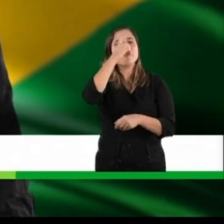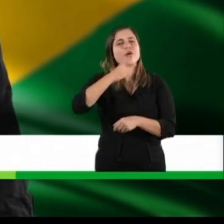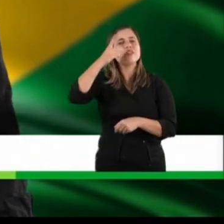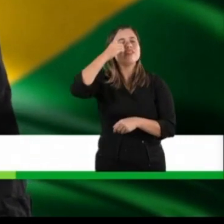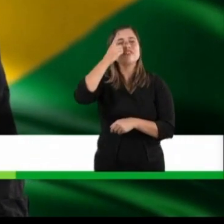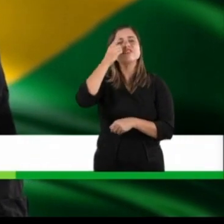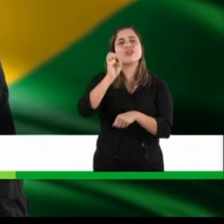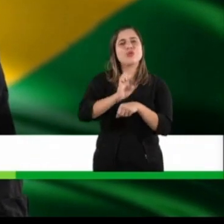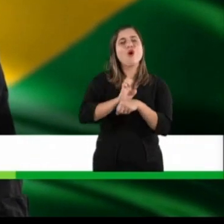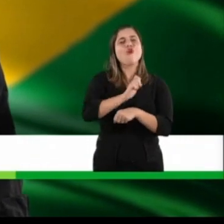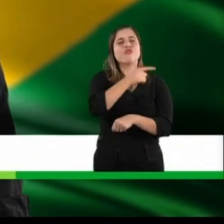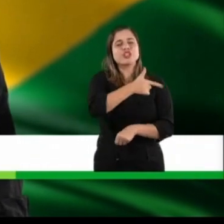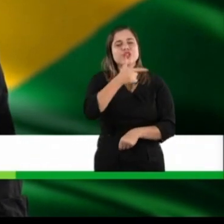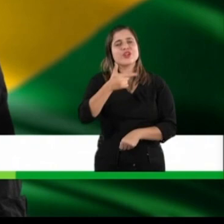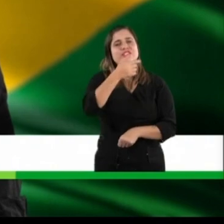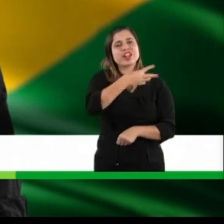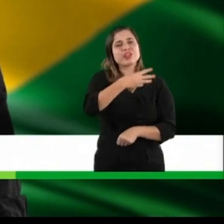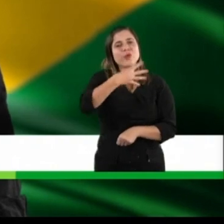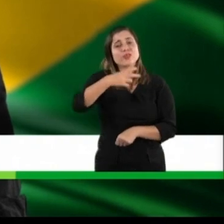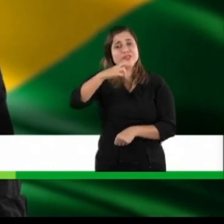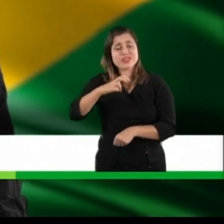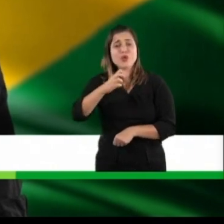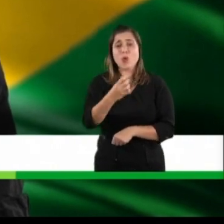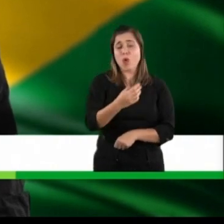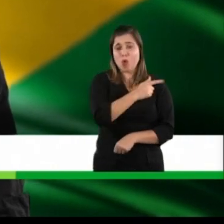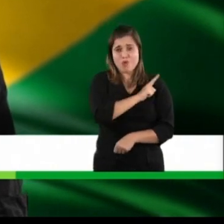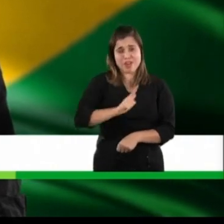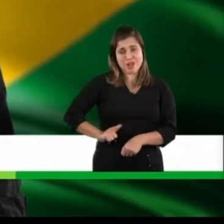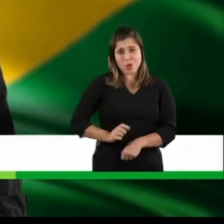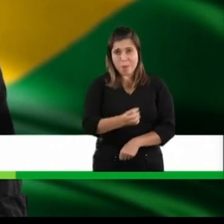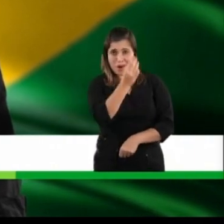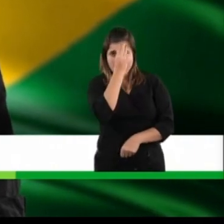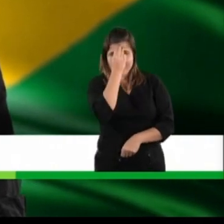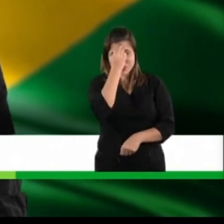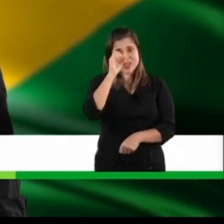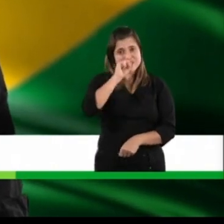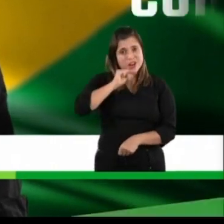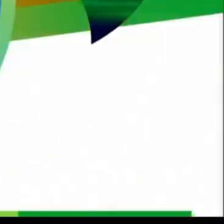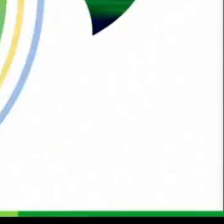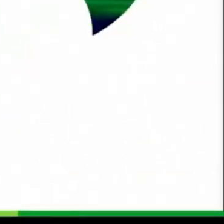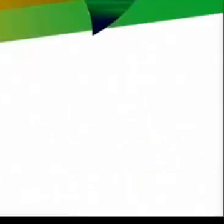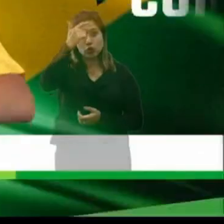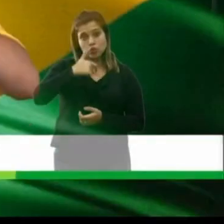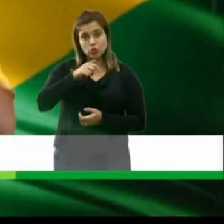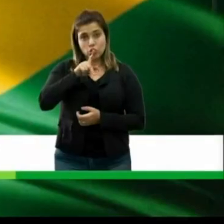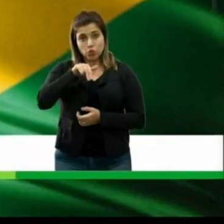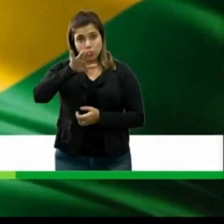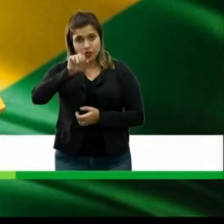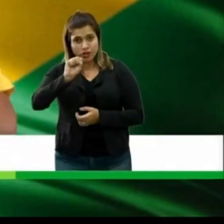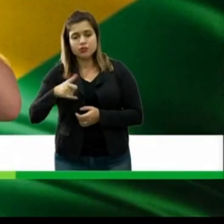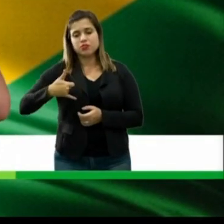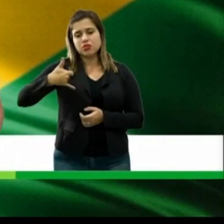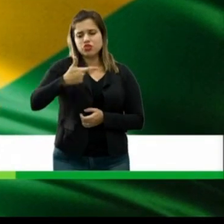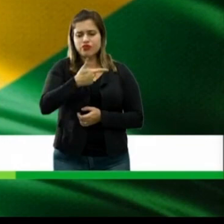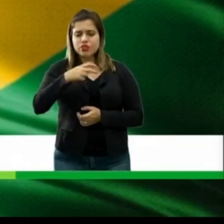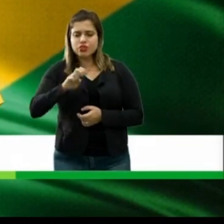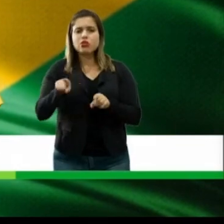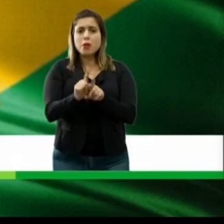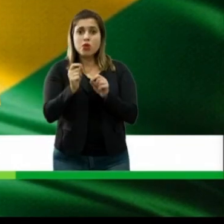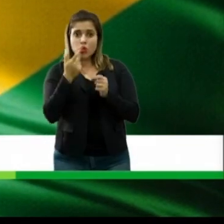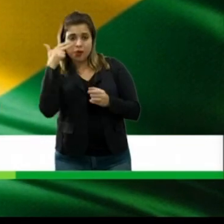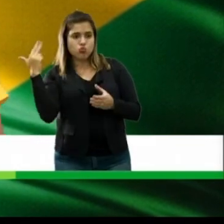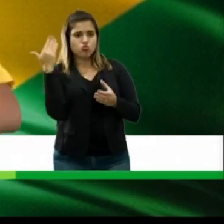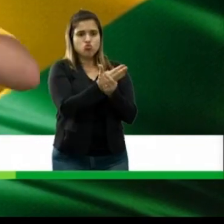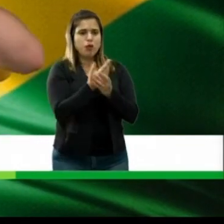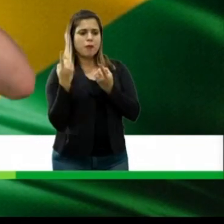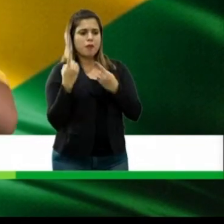estadual. Com o número 22345 para governador Manato e para senador Magno Malta. Meu nome é Lucas Polési, tenho 25 anos e